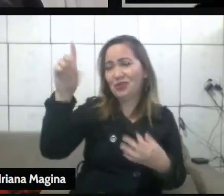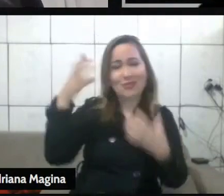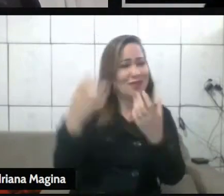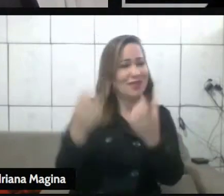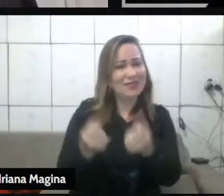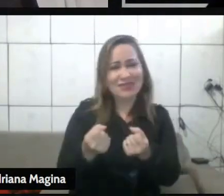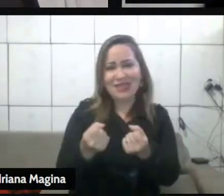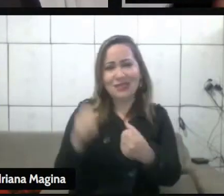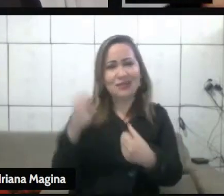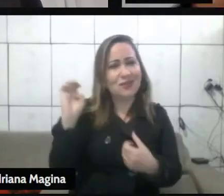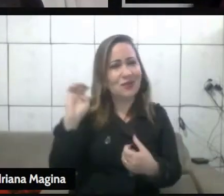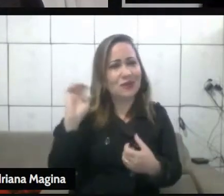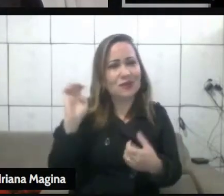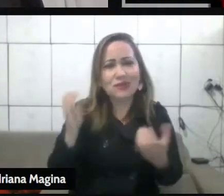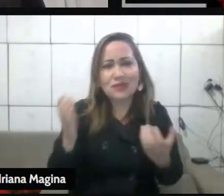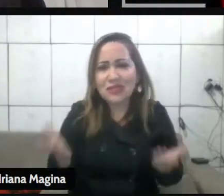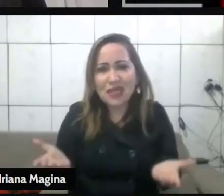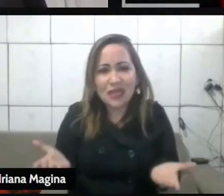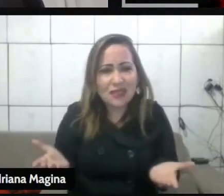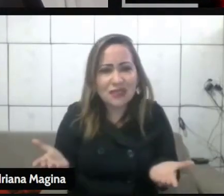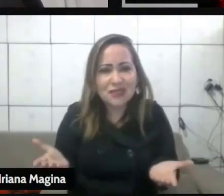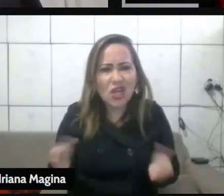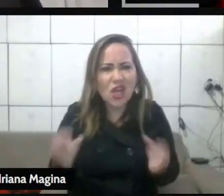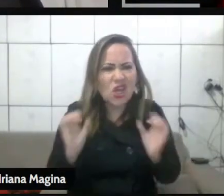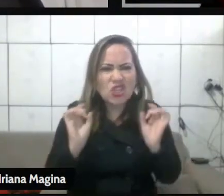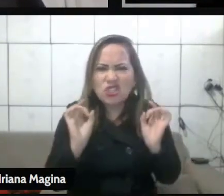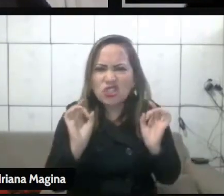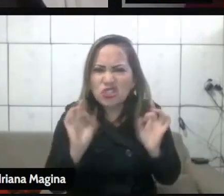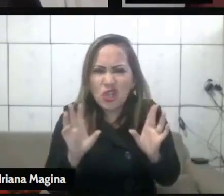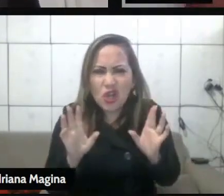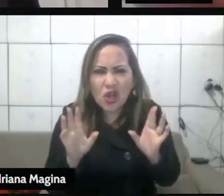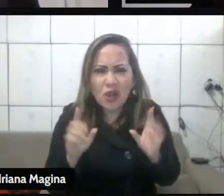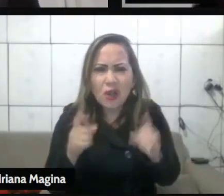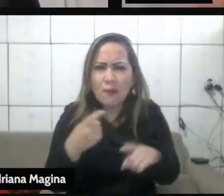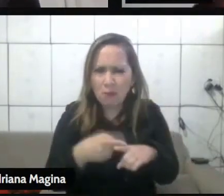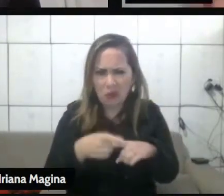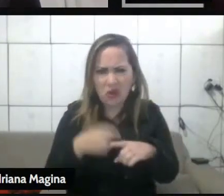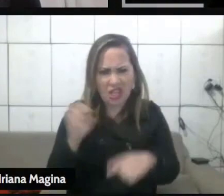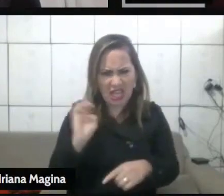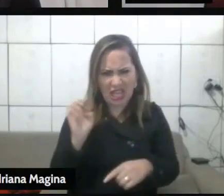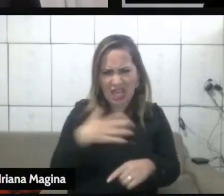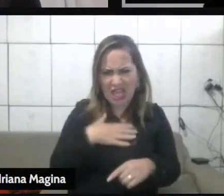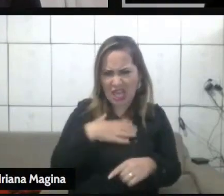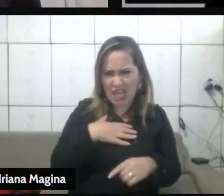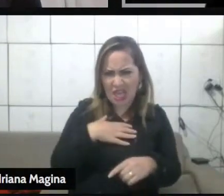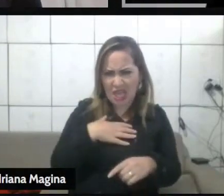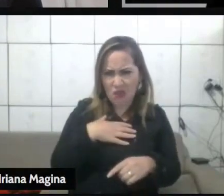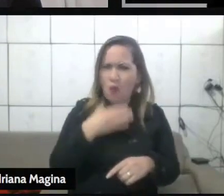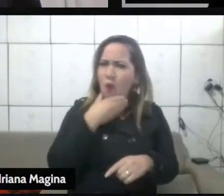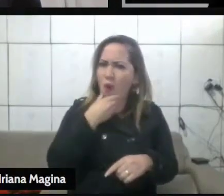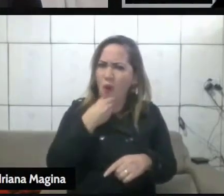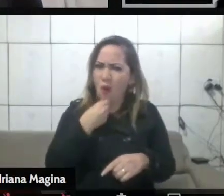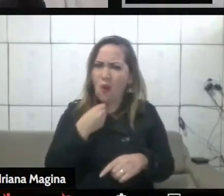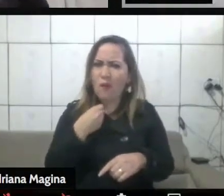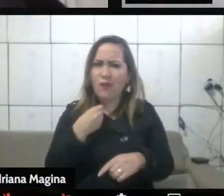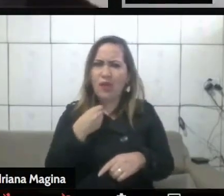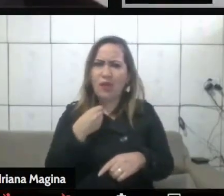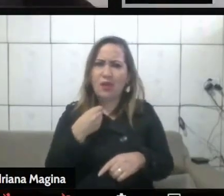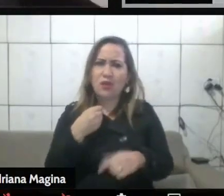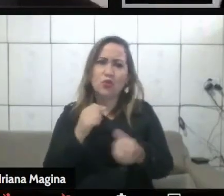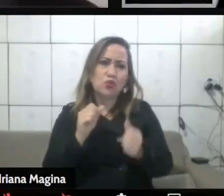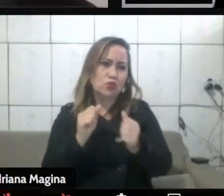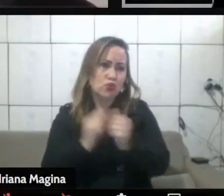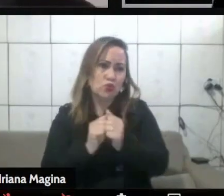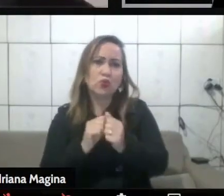simplesmente por uma expressão de sua sexualidade. A única coisa que vai pesar na balança na hora de dar a